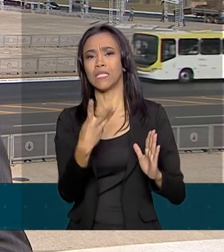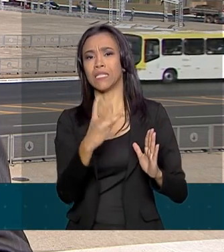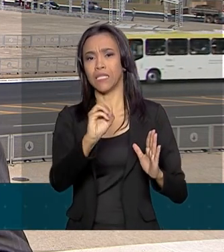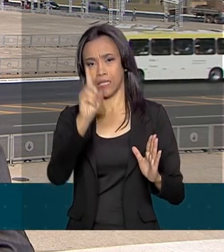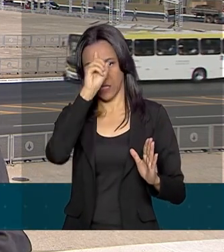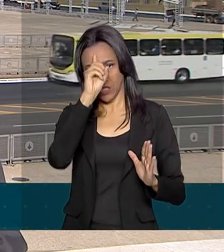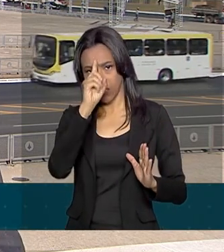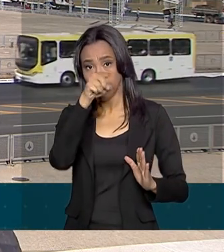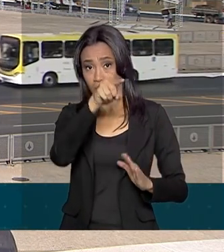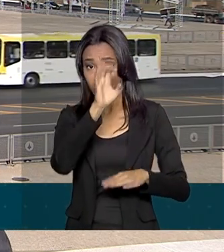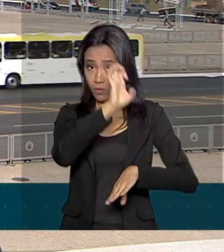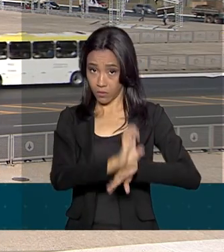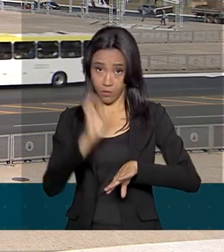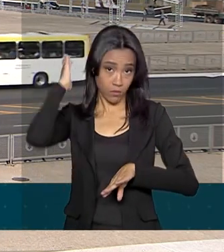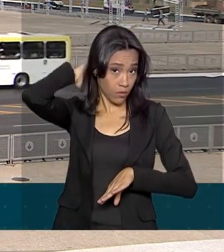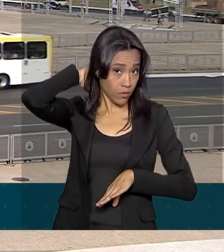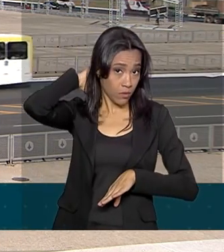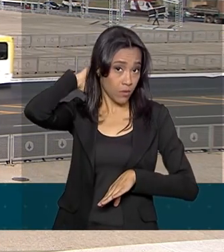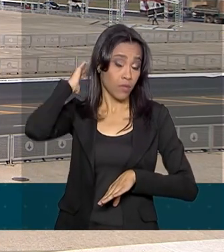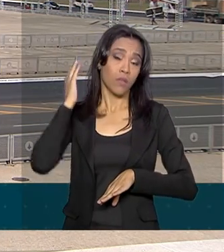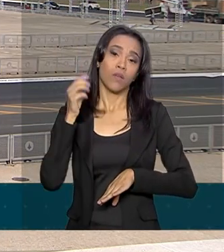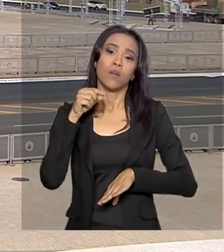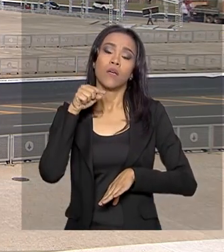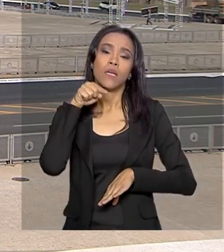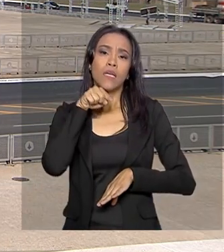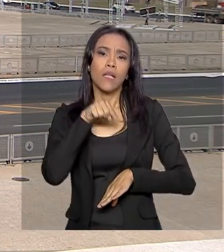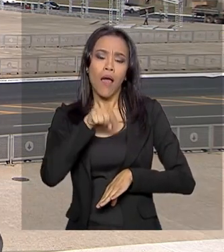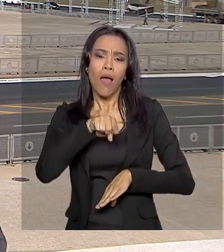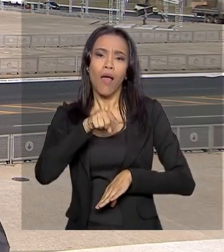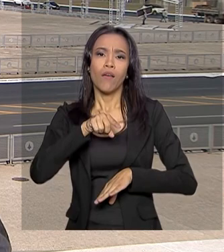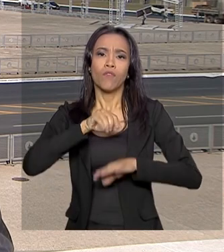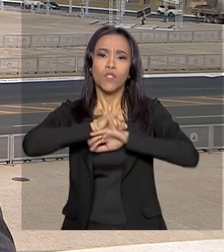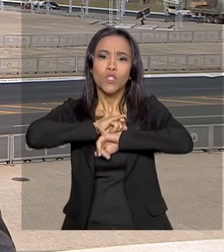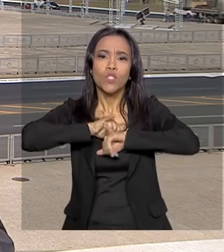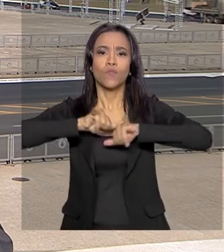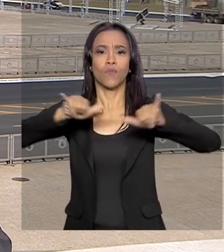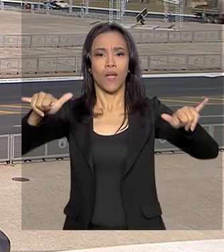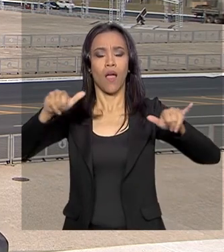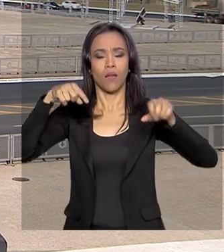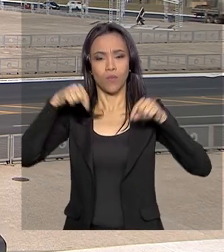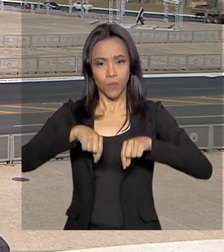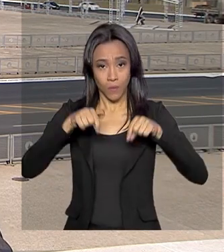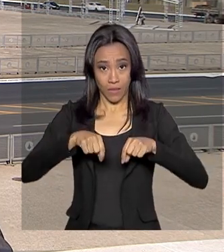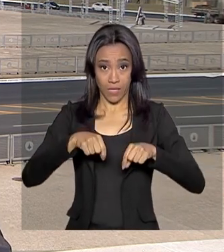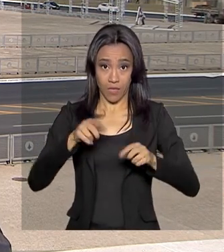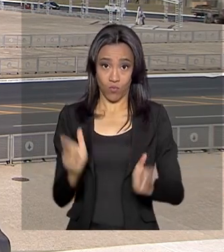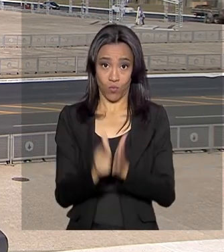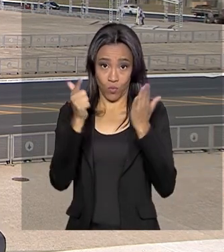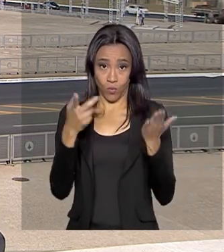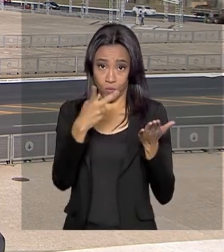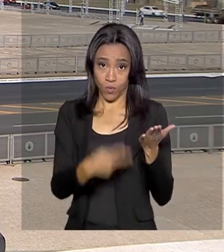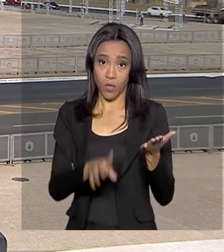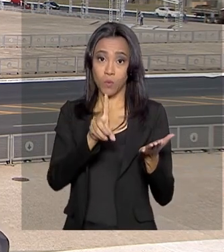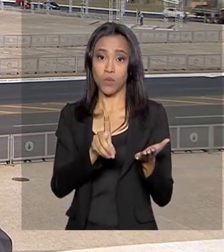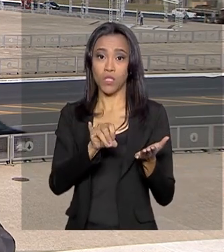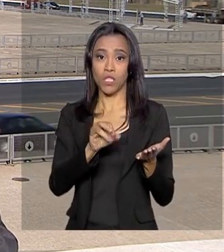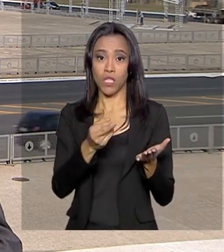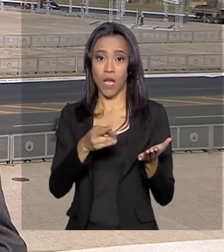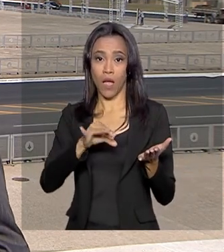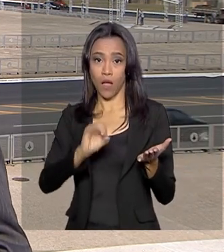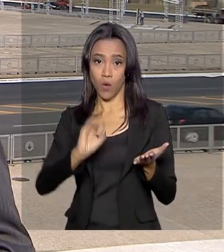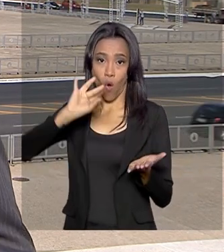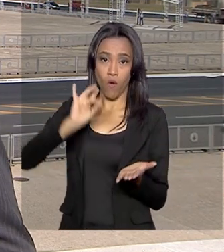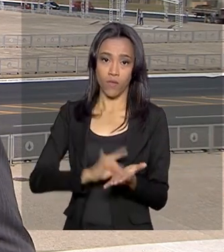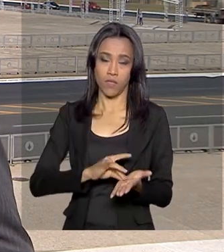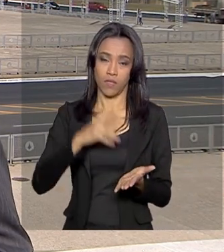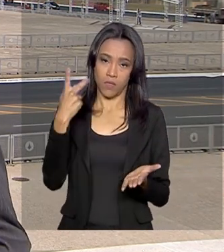A autorização foi publicada numa portaria hoje no Diário Oficial da União. E, de acordo com o Ministério da Justiça, a Força